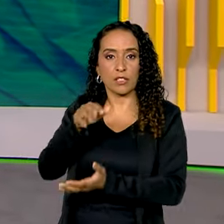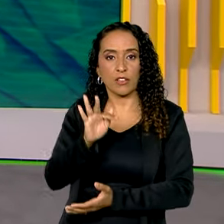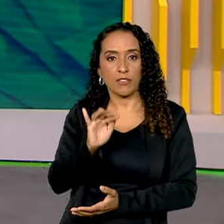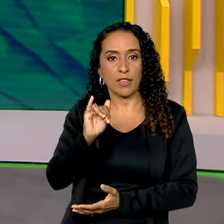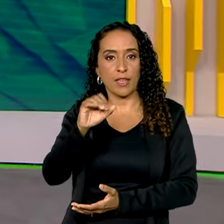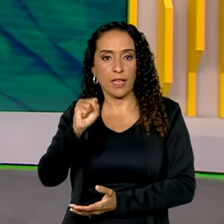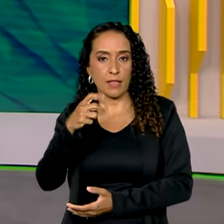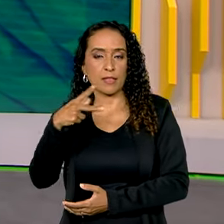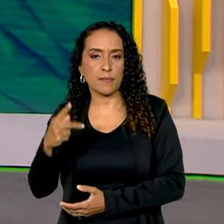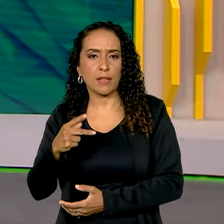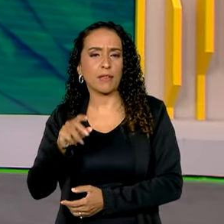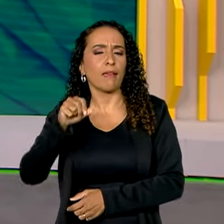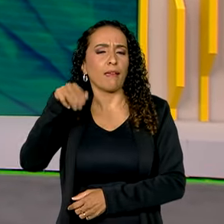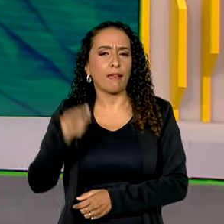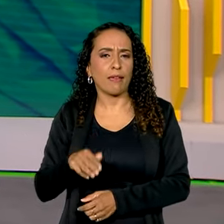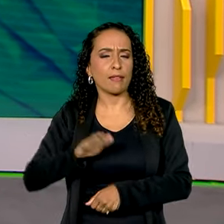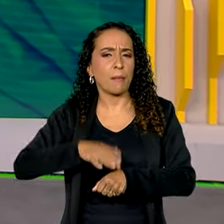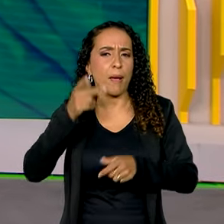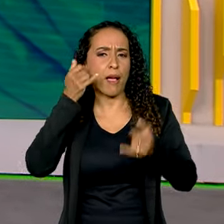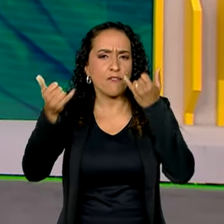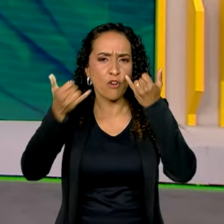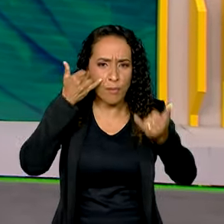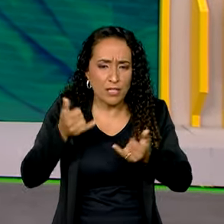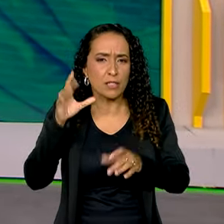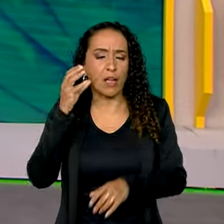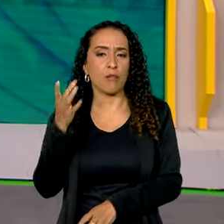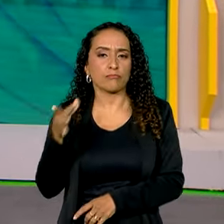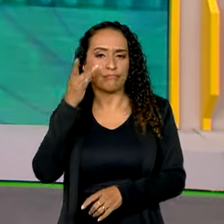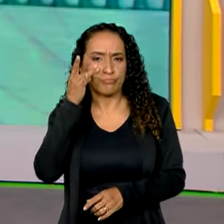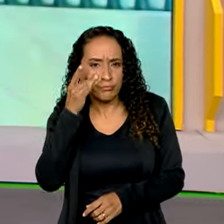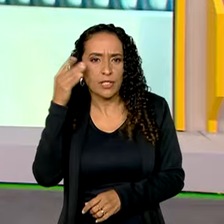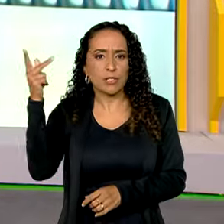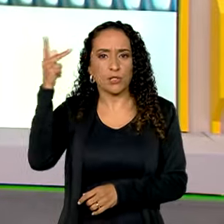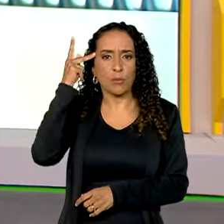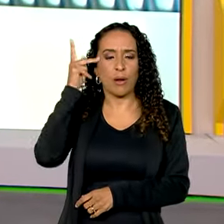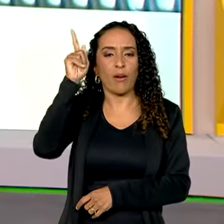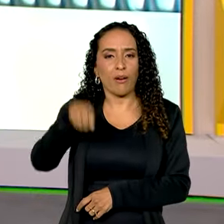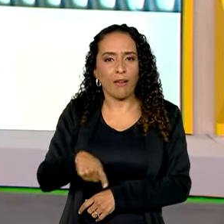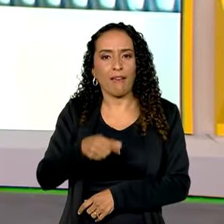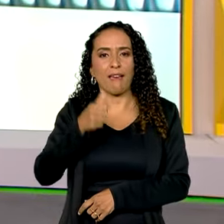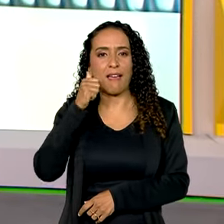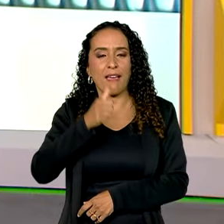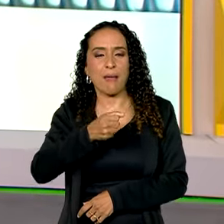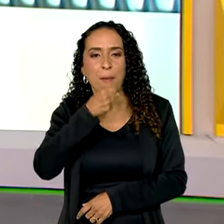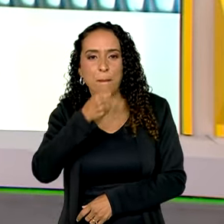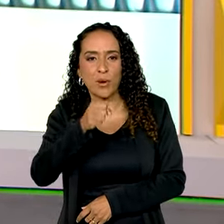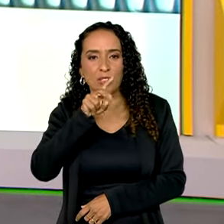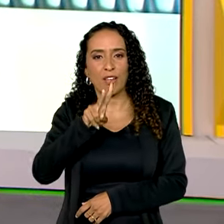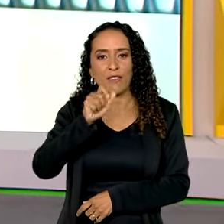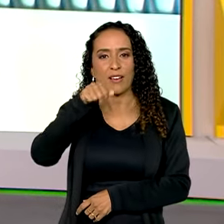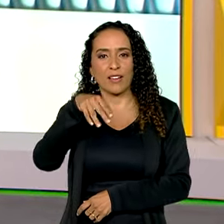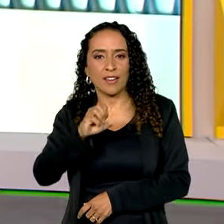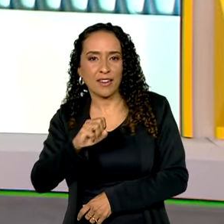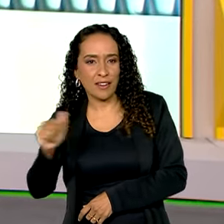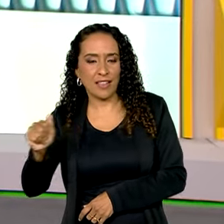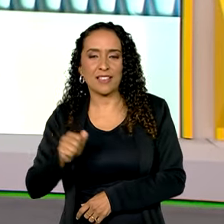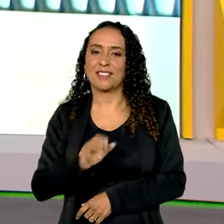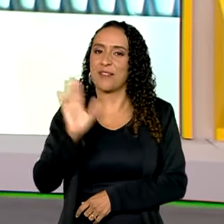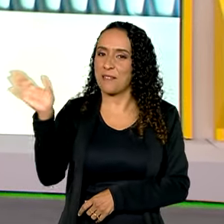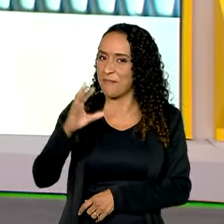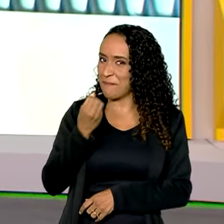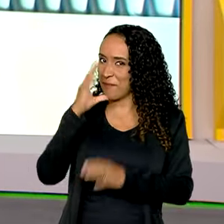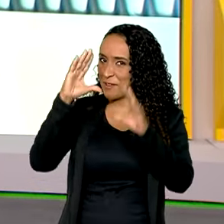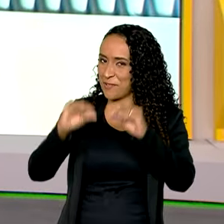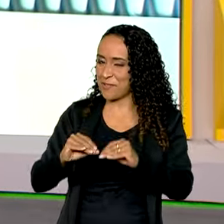Fiesp. E quem traz as informações pra gente ao vivo, direto de São Paulo, é a repórter Vanessa Casalino. Olá,